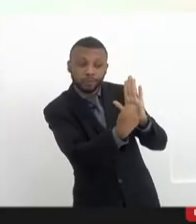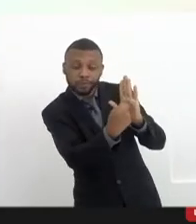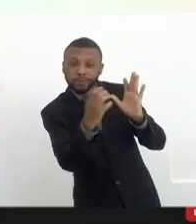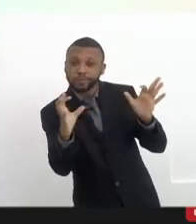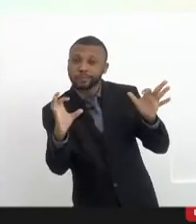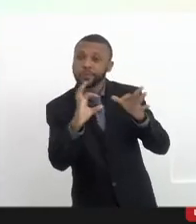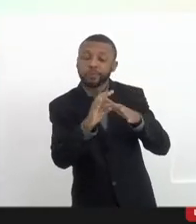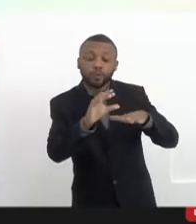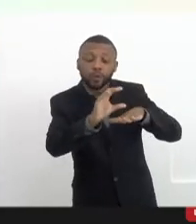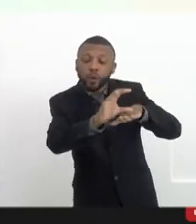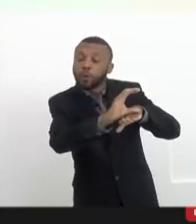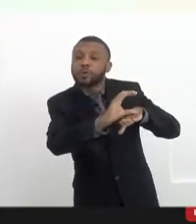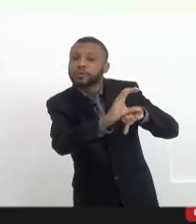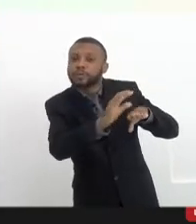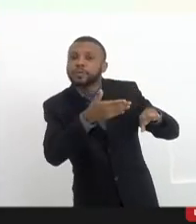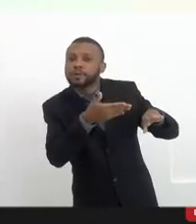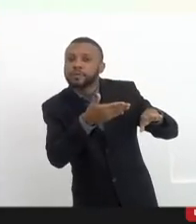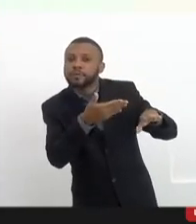Carta Magna.